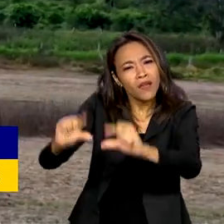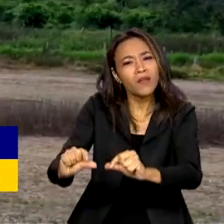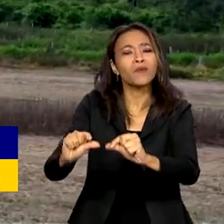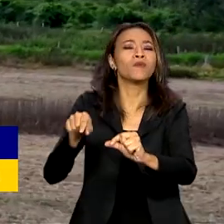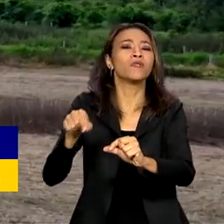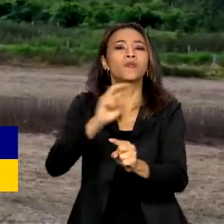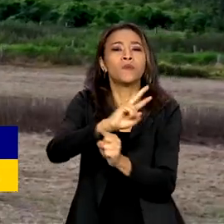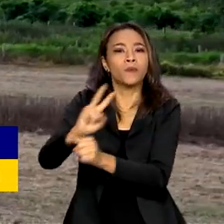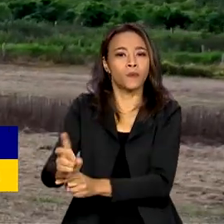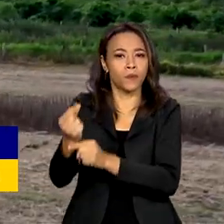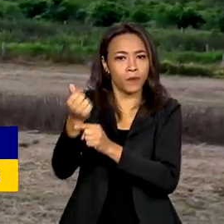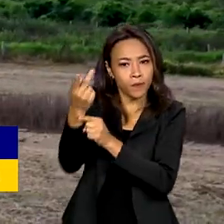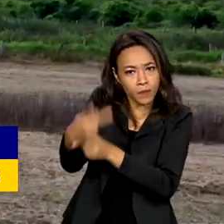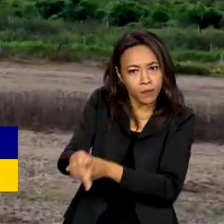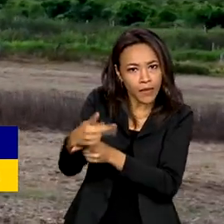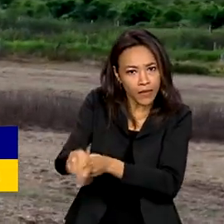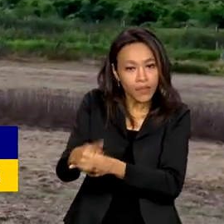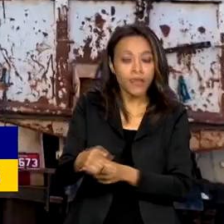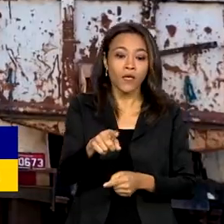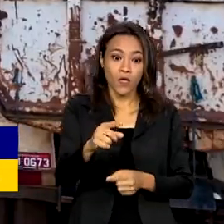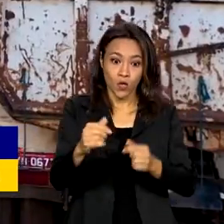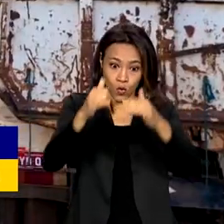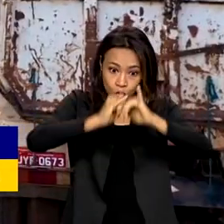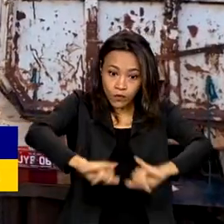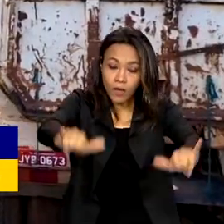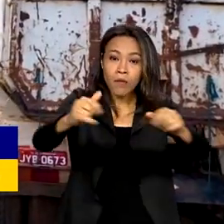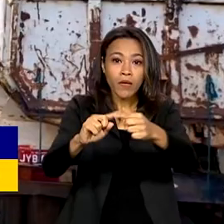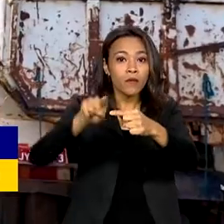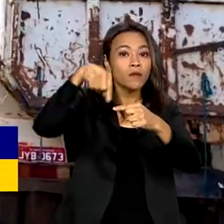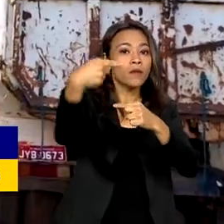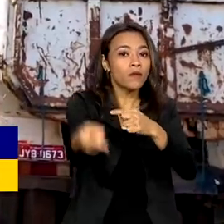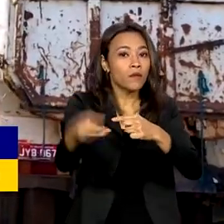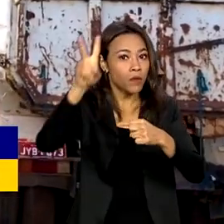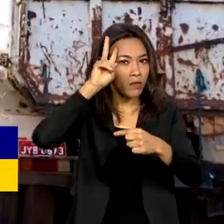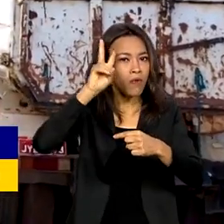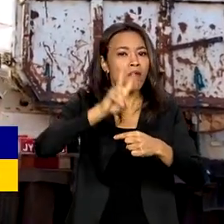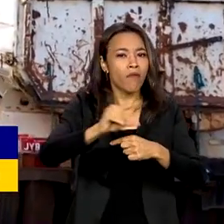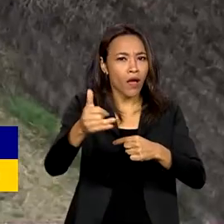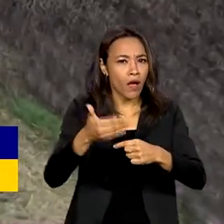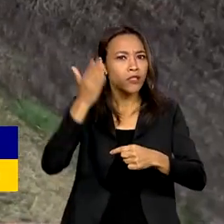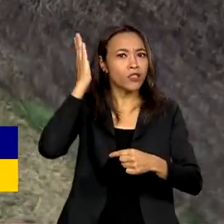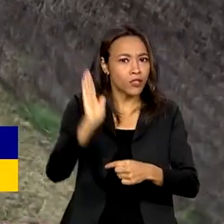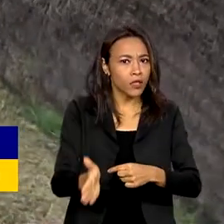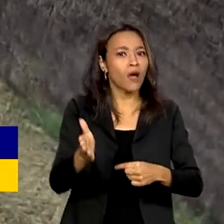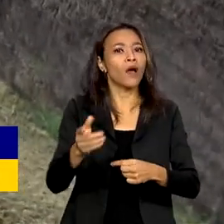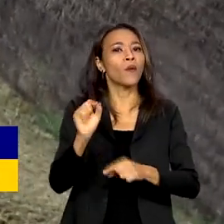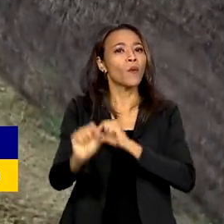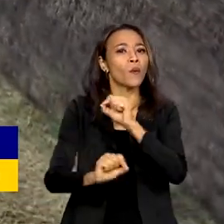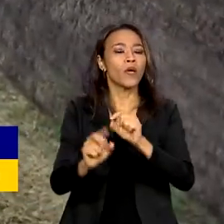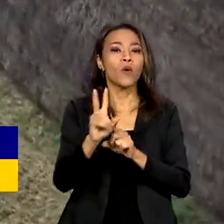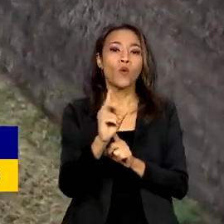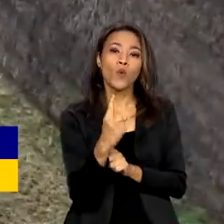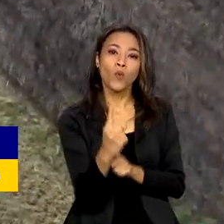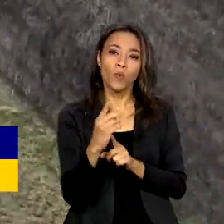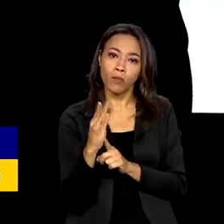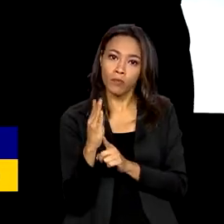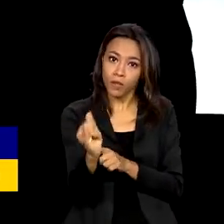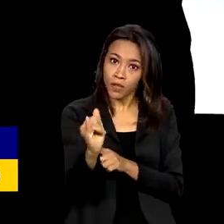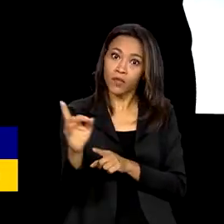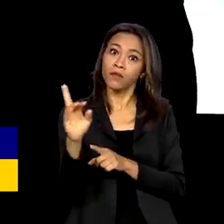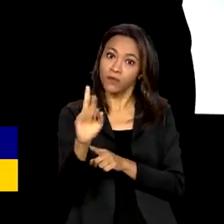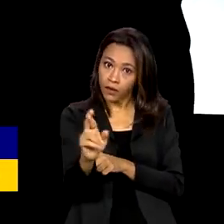O lançamento, na próxima segunda-feira, vai disponibilizar já de imediato um bilhão de reais.